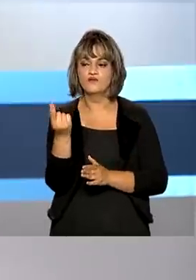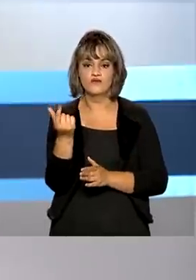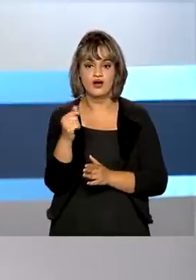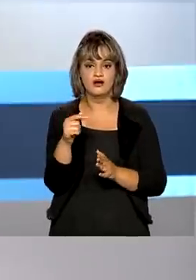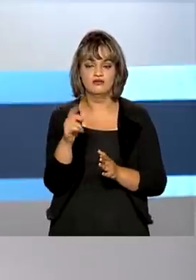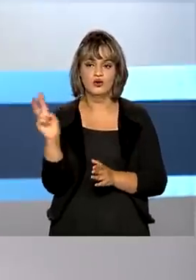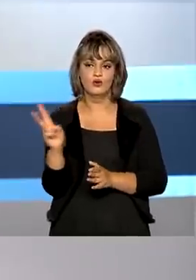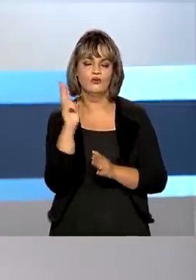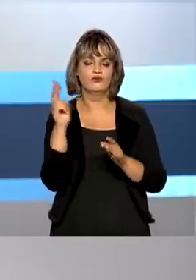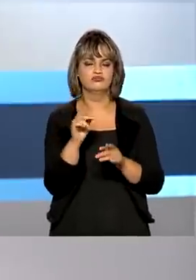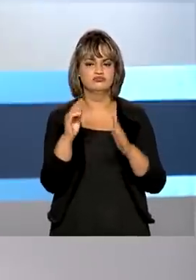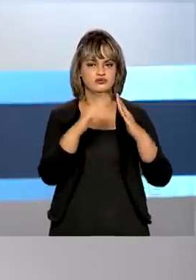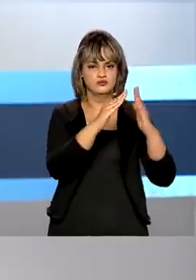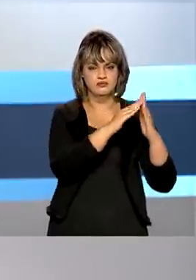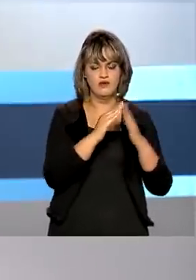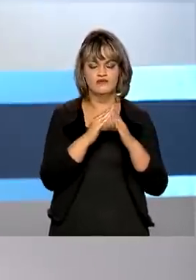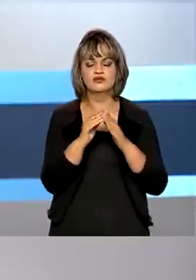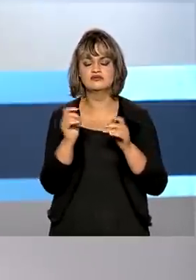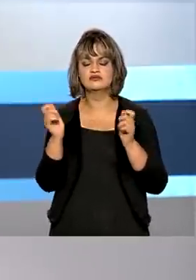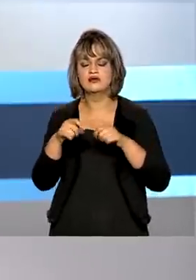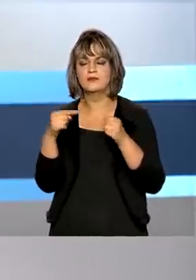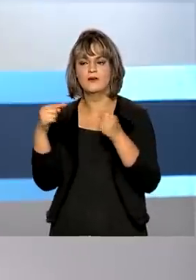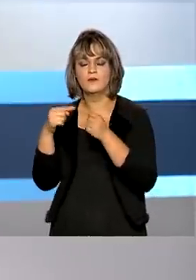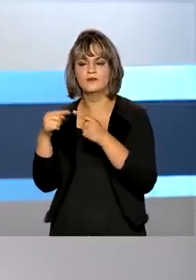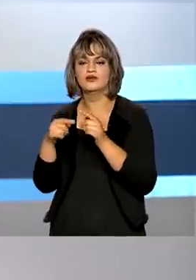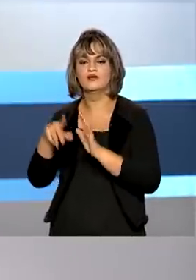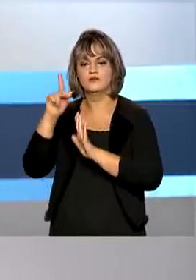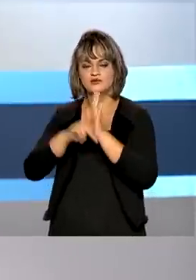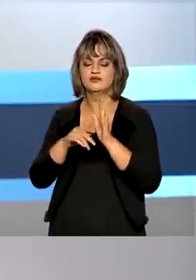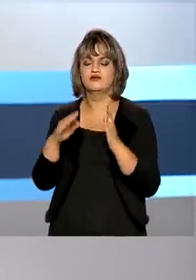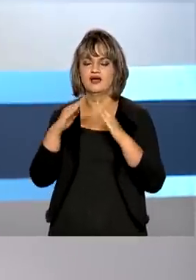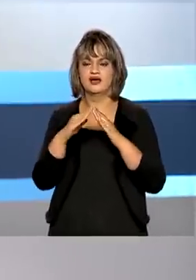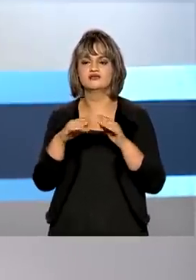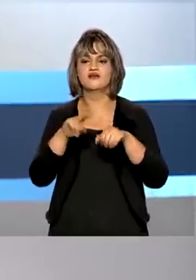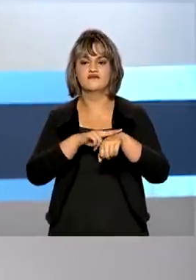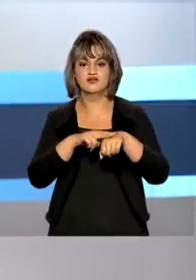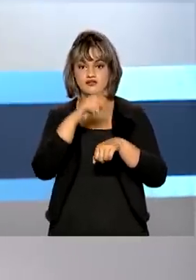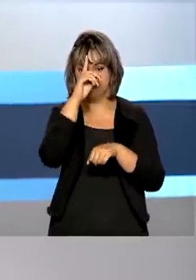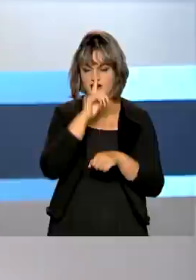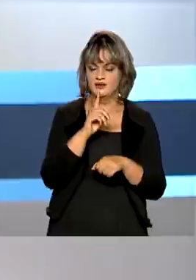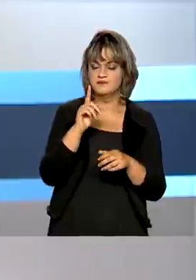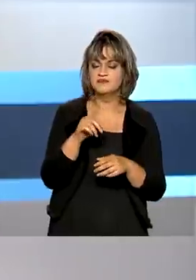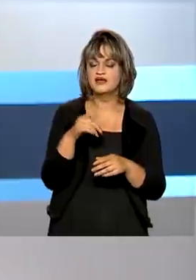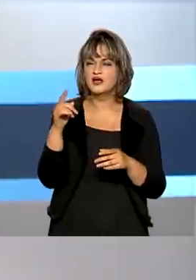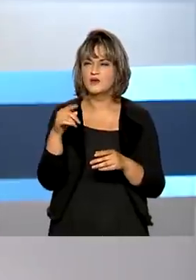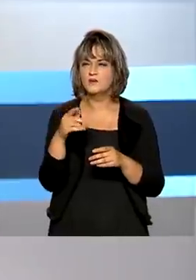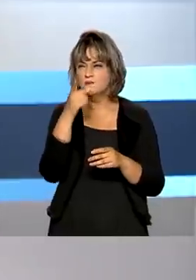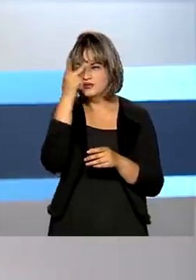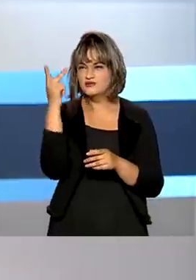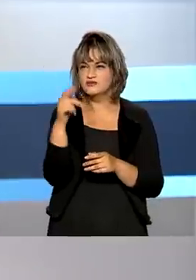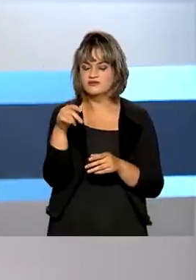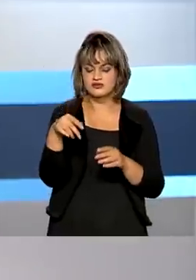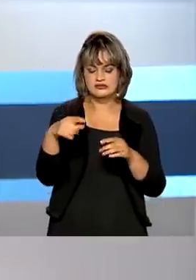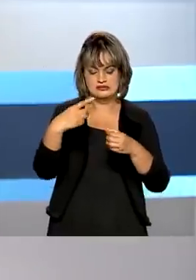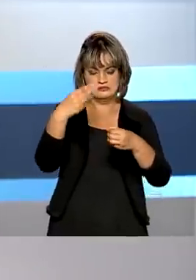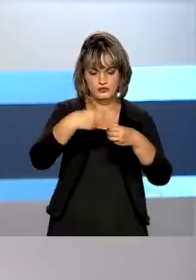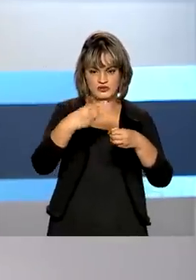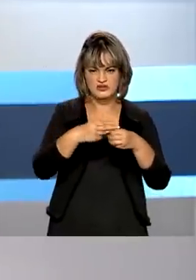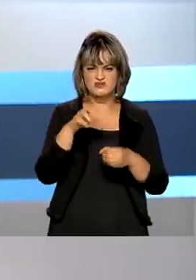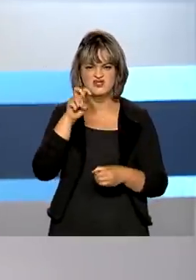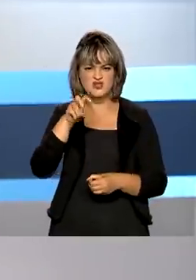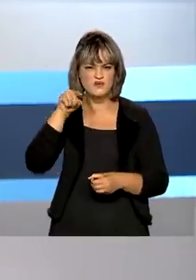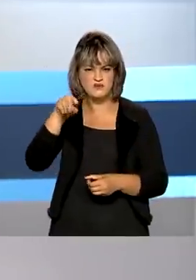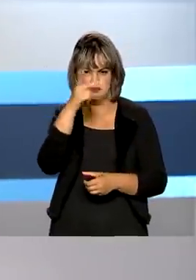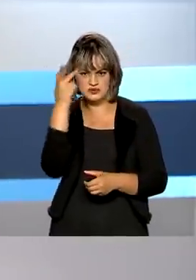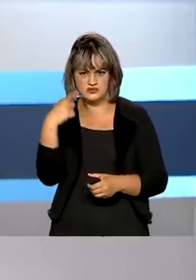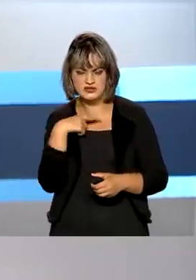imóveis que podem ser financiados pelo Casa Verde e Amarela. Em municípios que têm entre 50 mil e 100 mil habitantes, o teto no valor